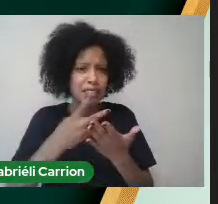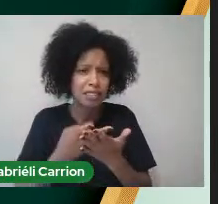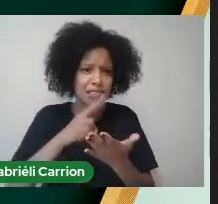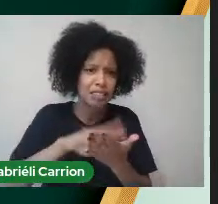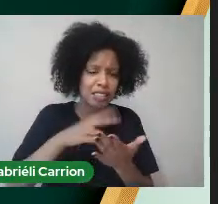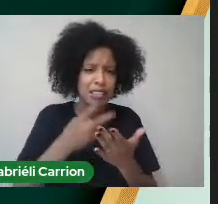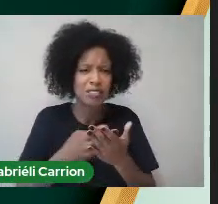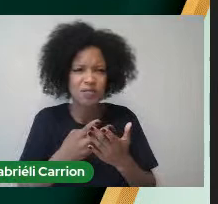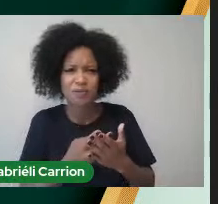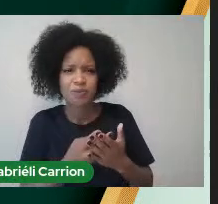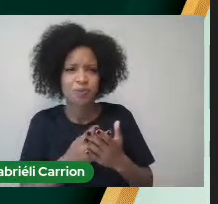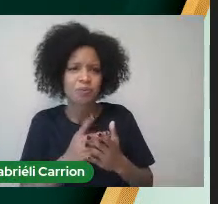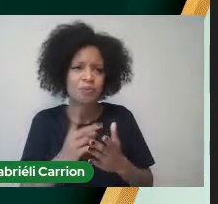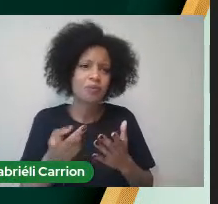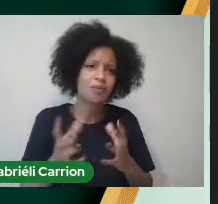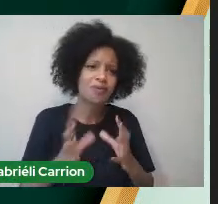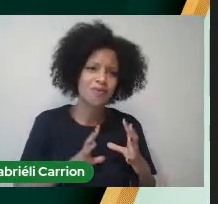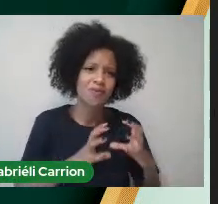Palavras Brancas Afinados